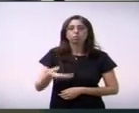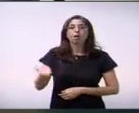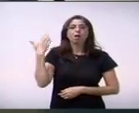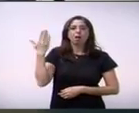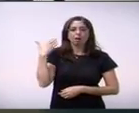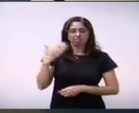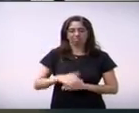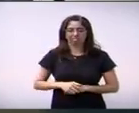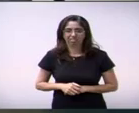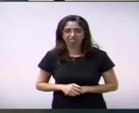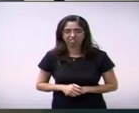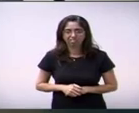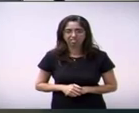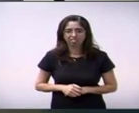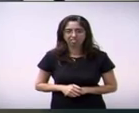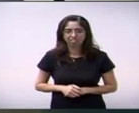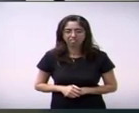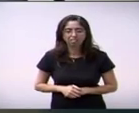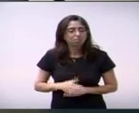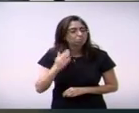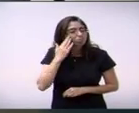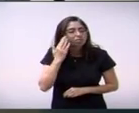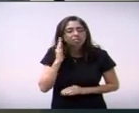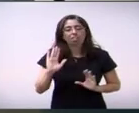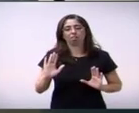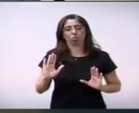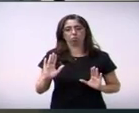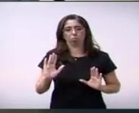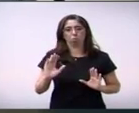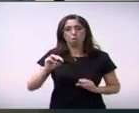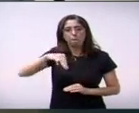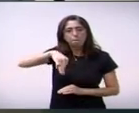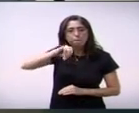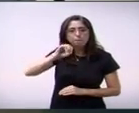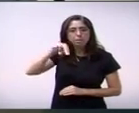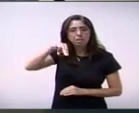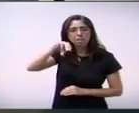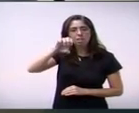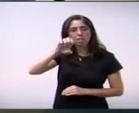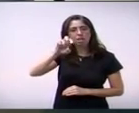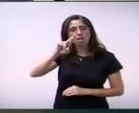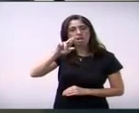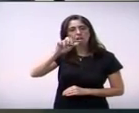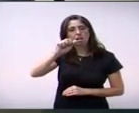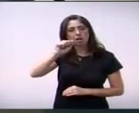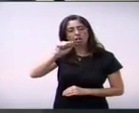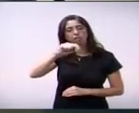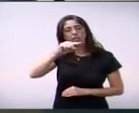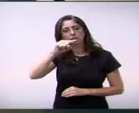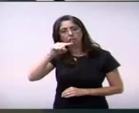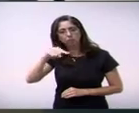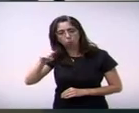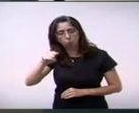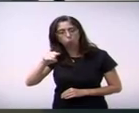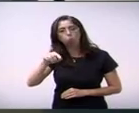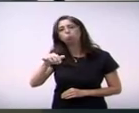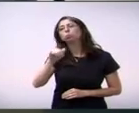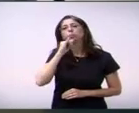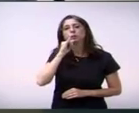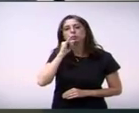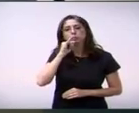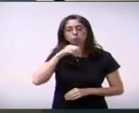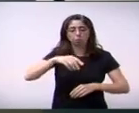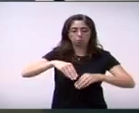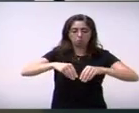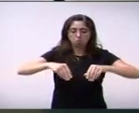como eu entendo de aviação civil, ou seja, nada. Eu falei com pessoas absolutamente